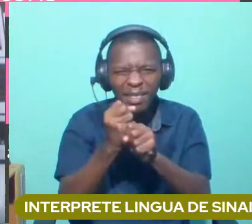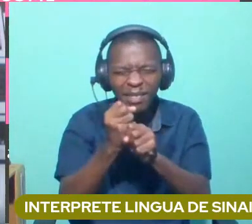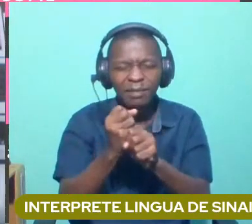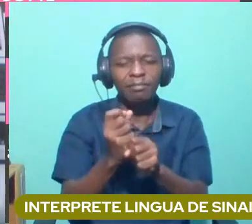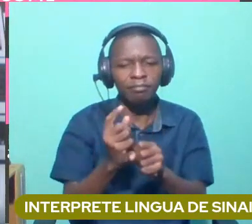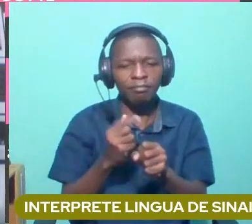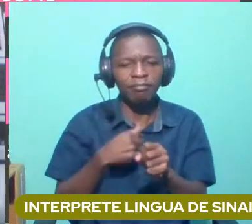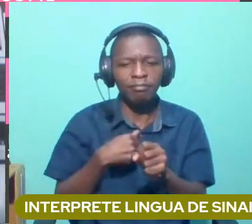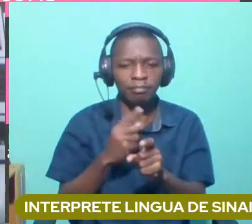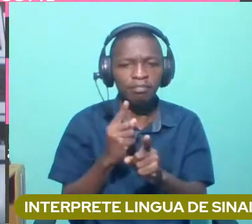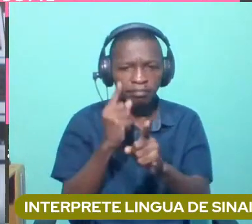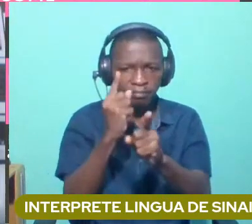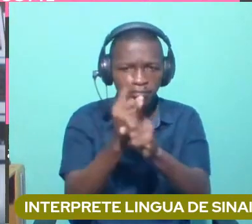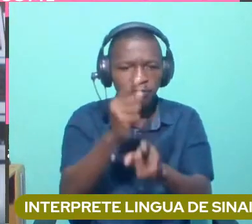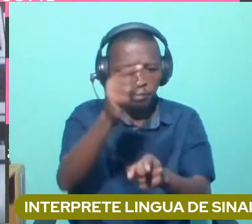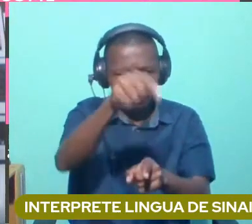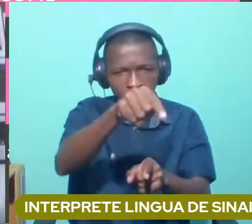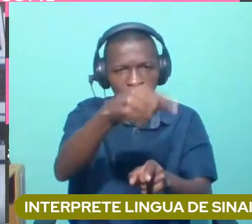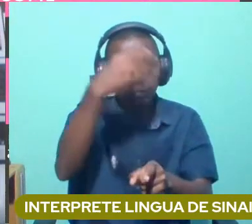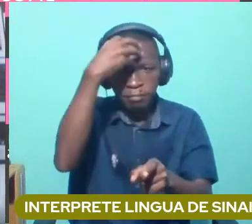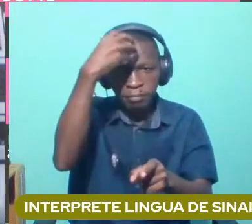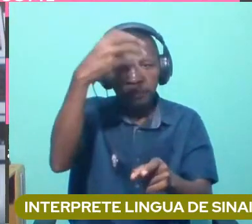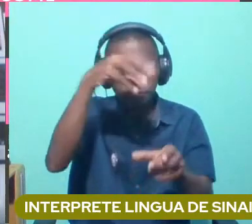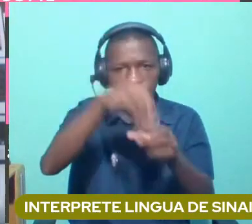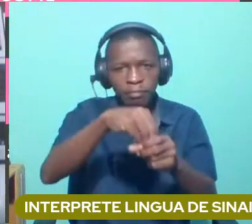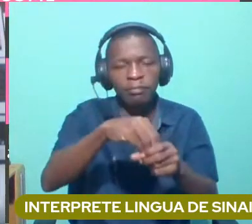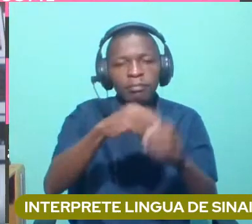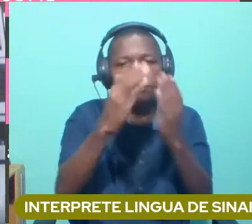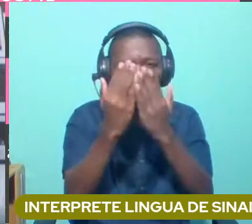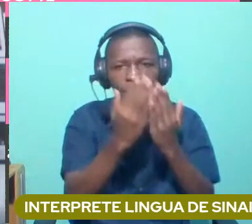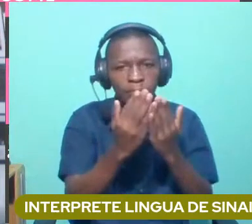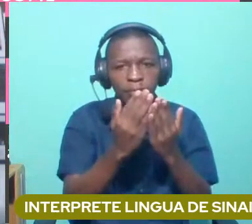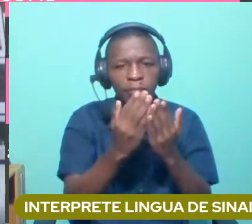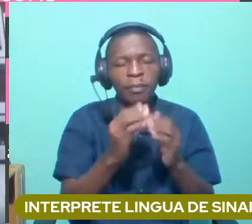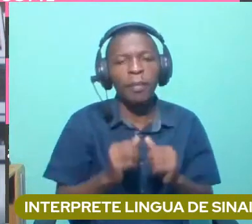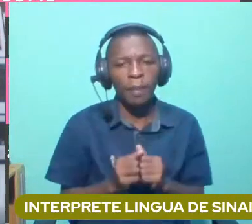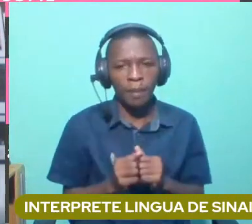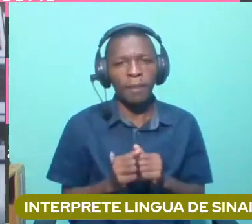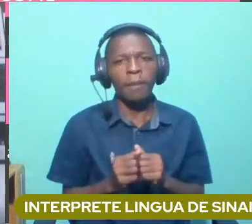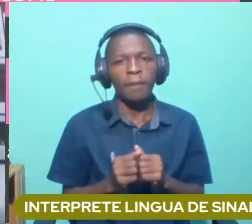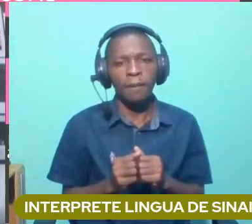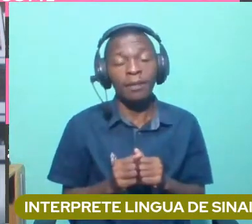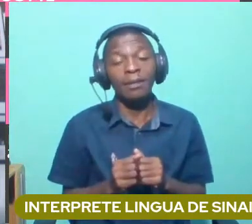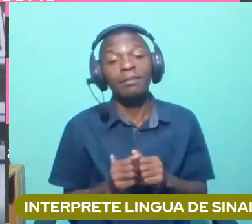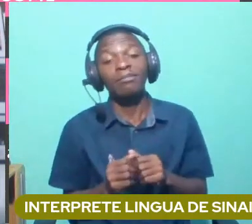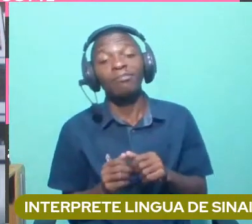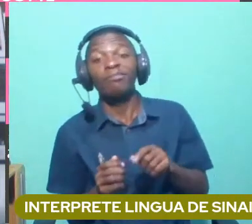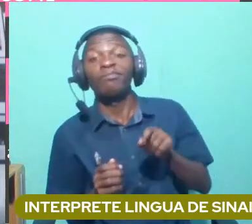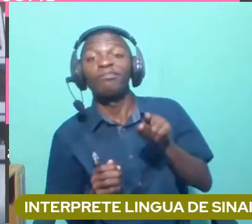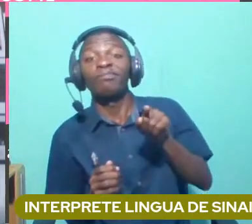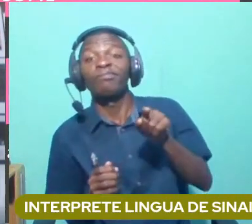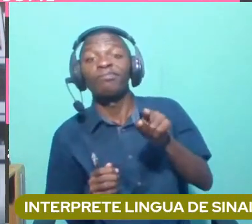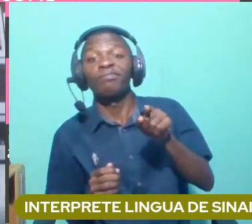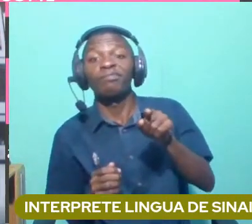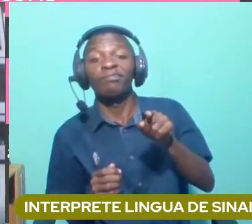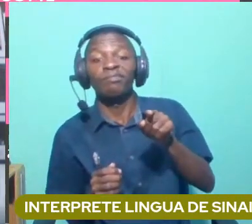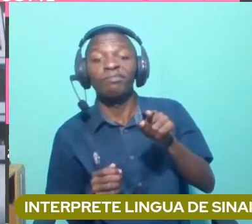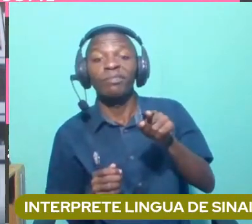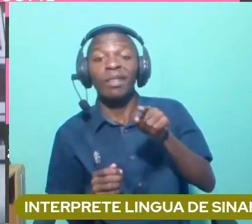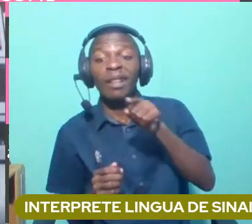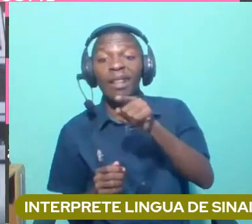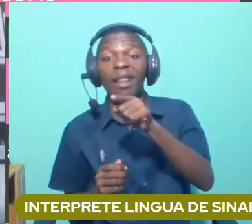para o ensino público, porque o tratamento era ligeiramente diferente, talvez o outro, como eram religiosos,